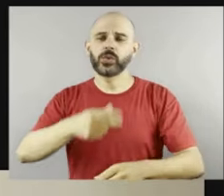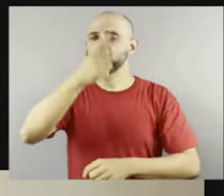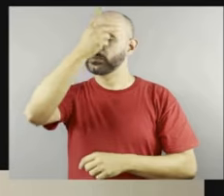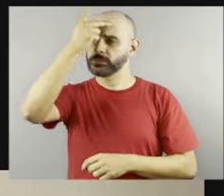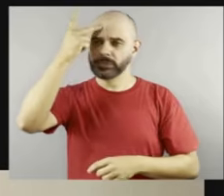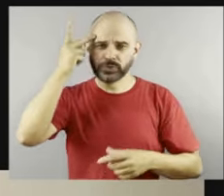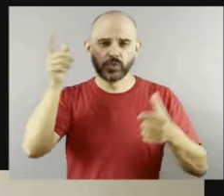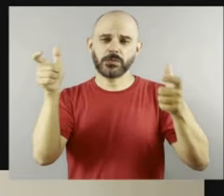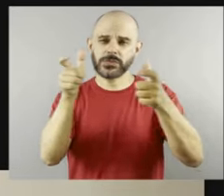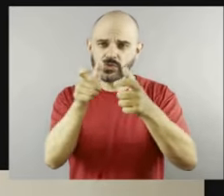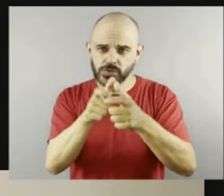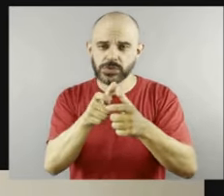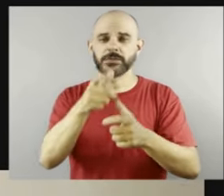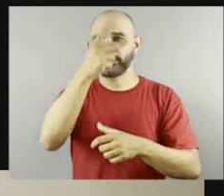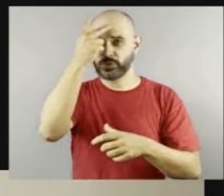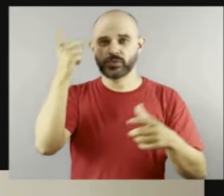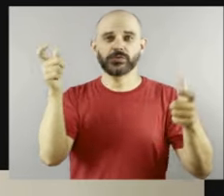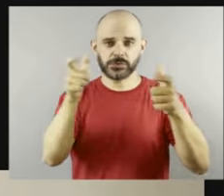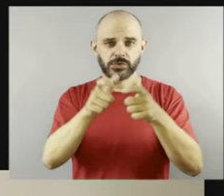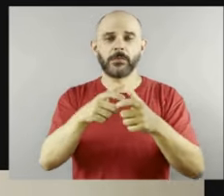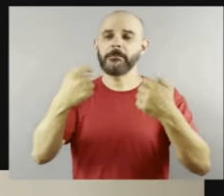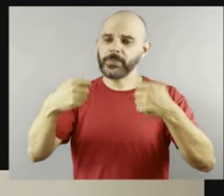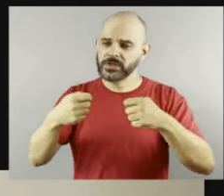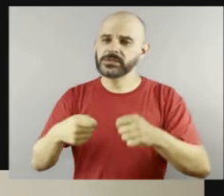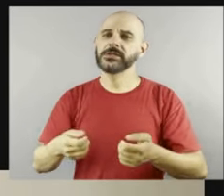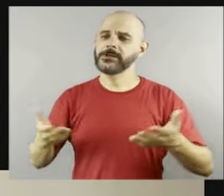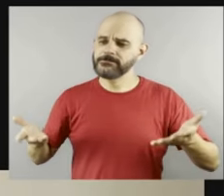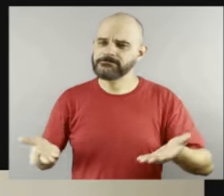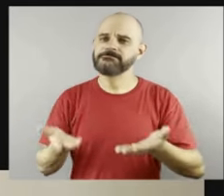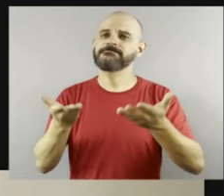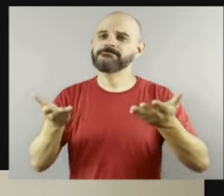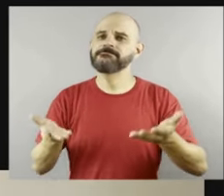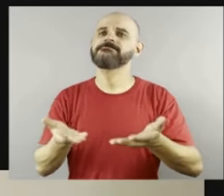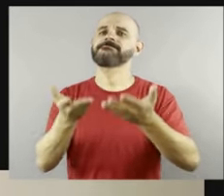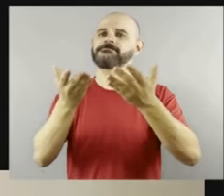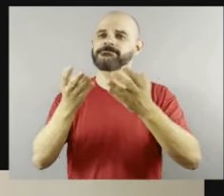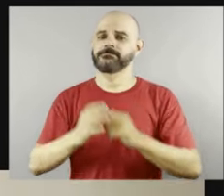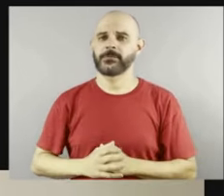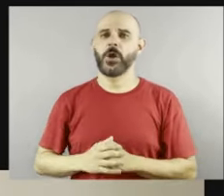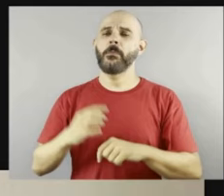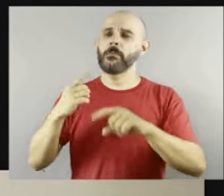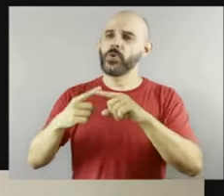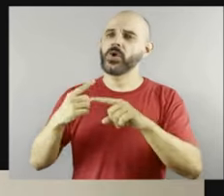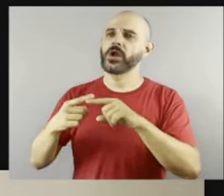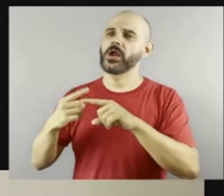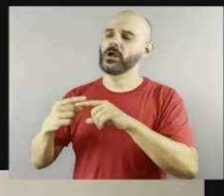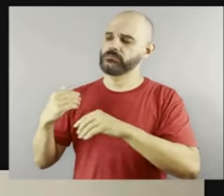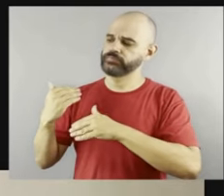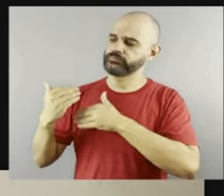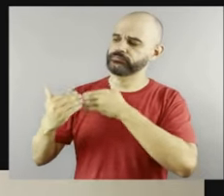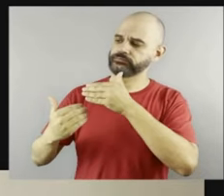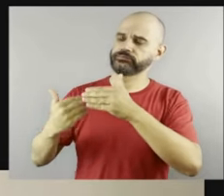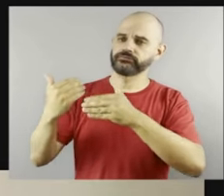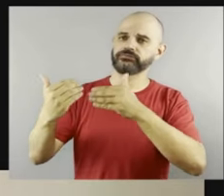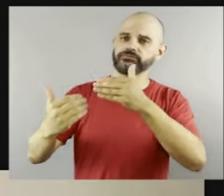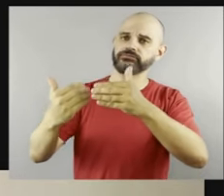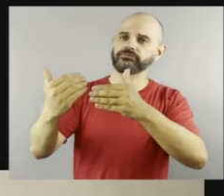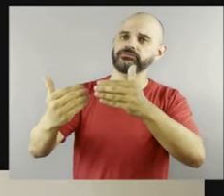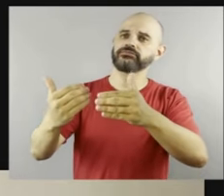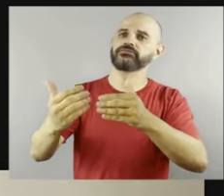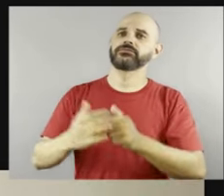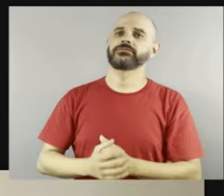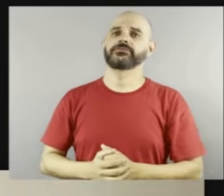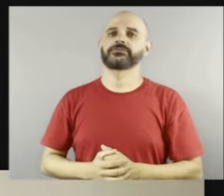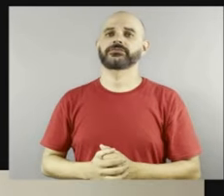desse incentivo, porque eu acho que com o passar do tempo, eu sou uma pessoa muito... Eu acho que eu sou uma pessoa positiva por